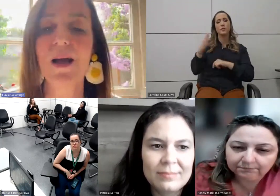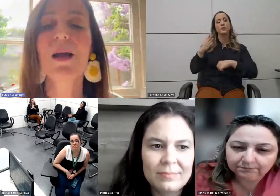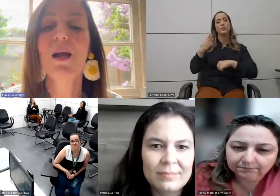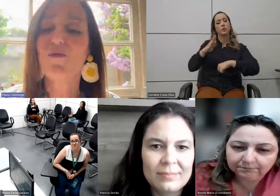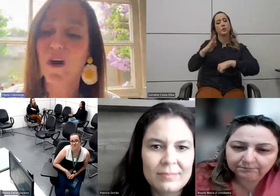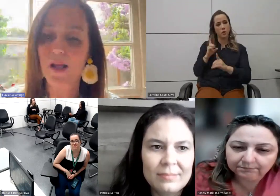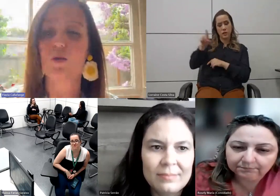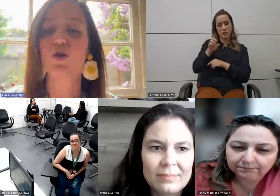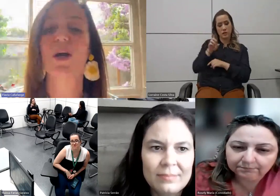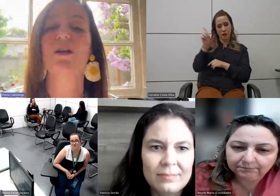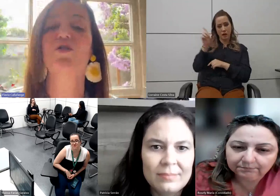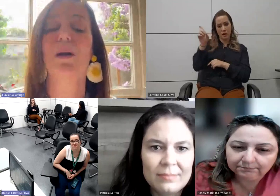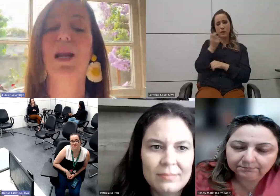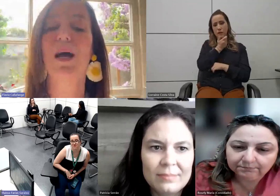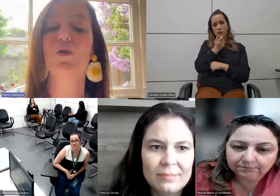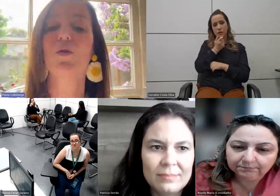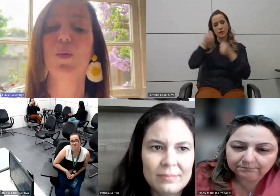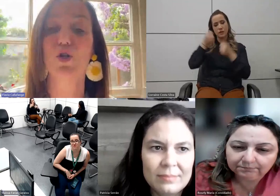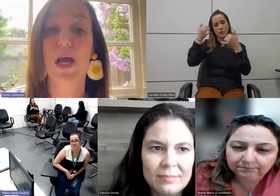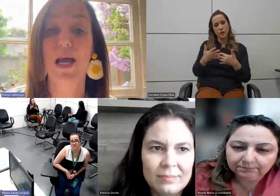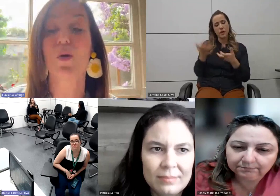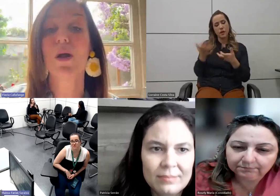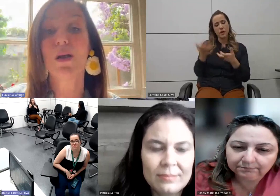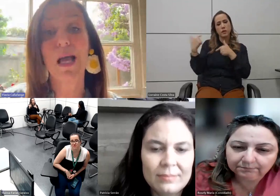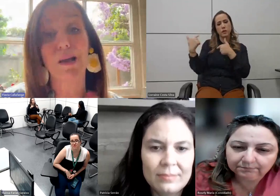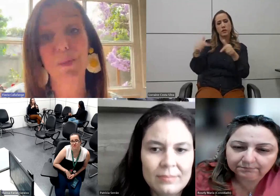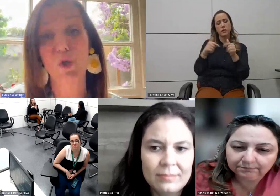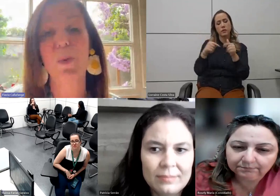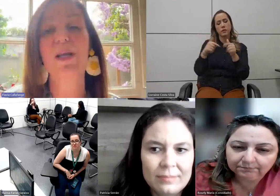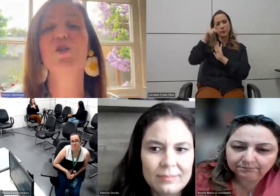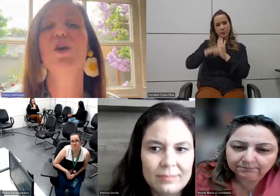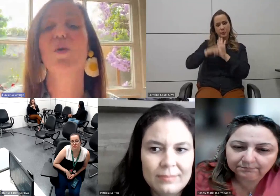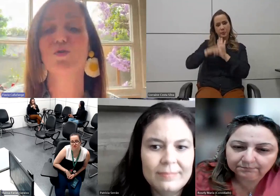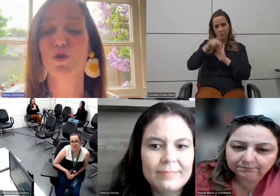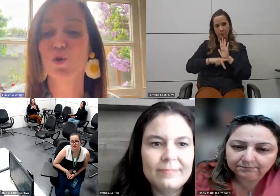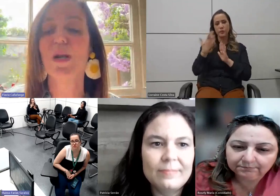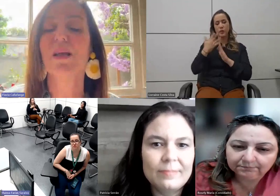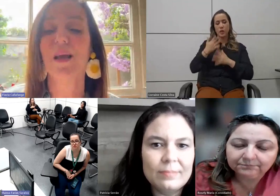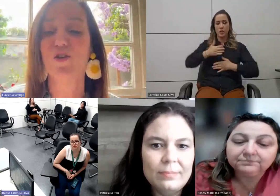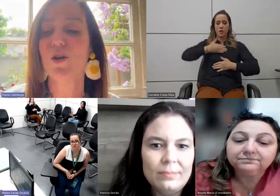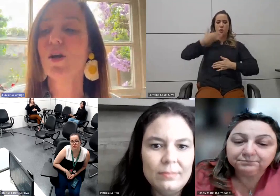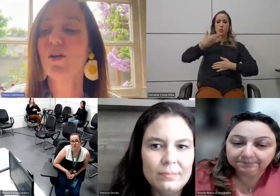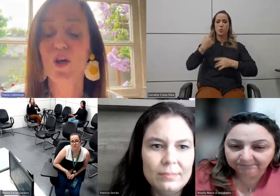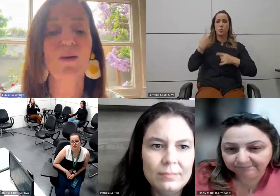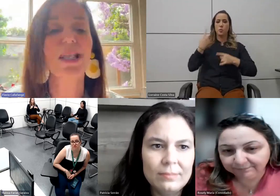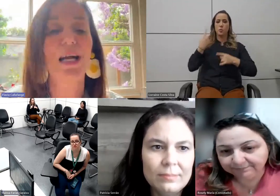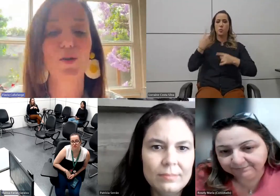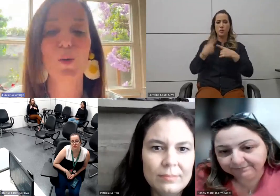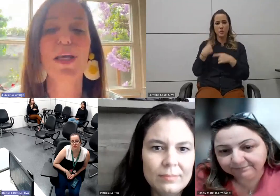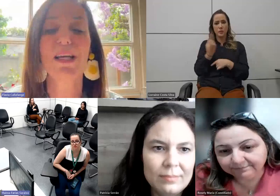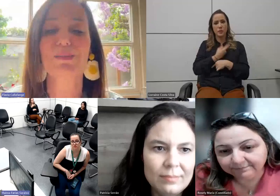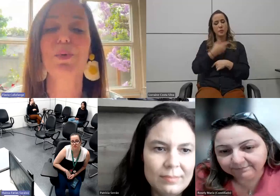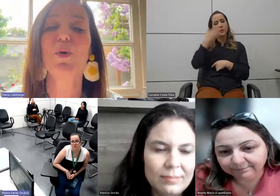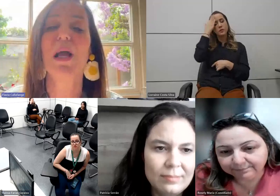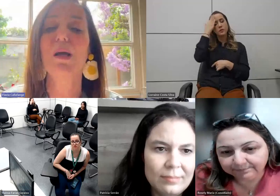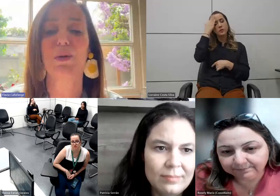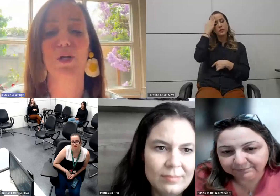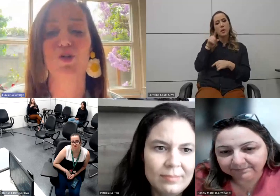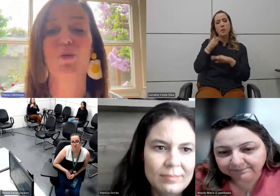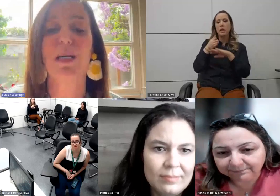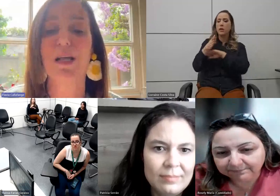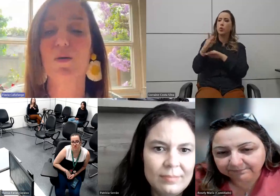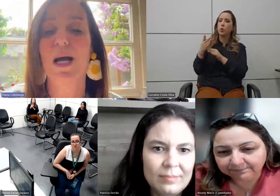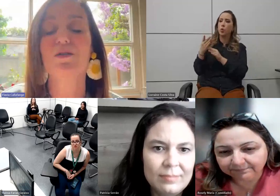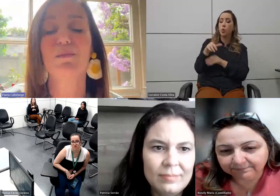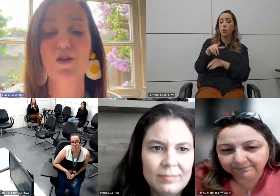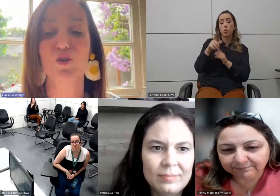Inglaterra e falei que eu gostaria de trabalhar num projeto e aí me surpreendi quando descobri que eles tinham entrado no Guinness Book aí,